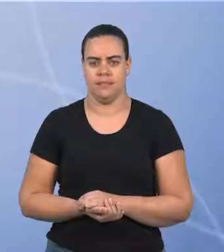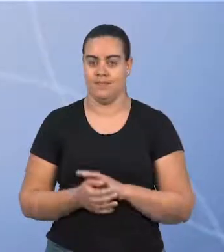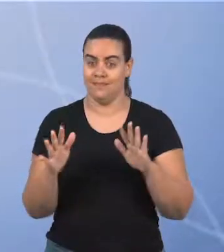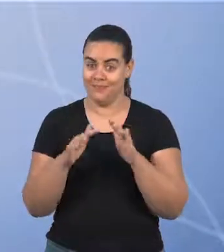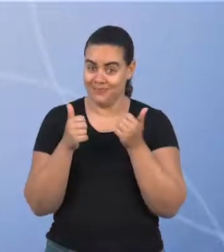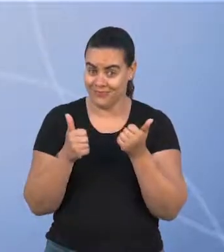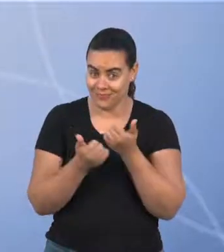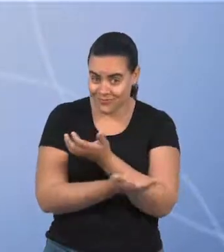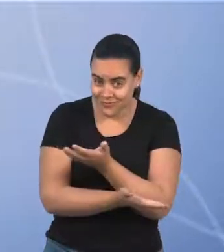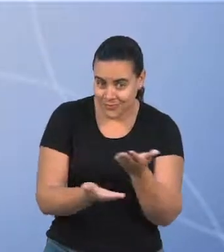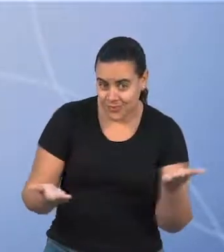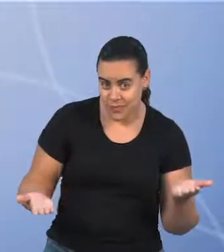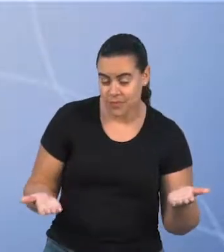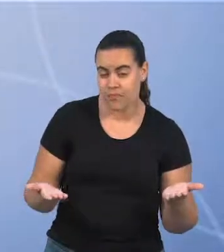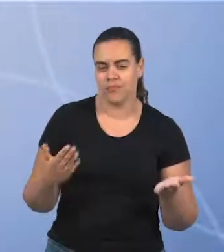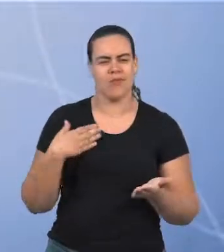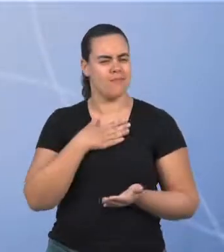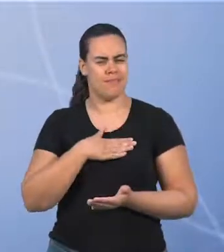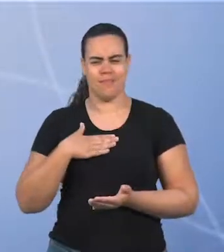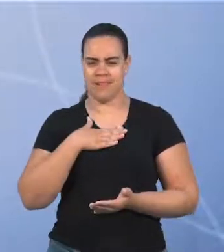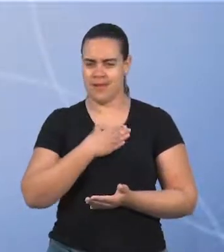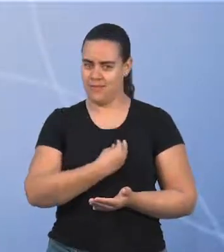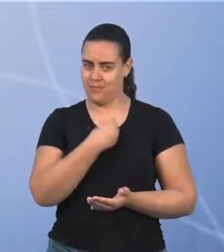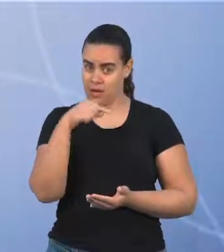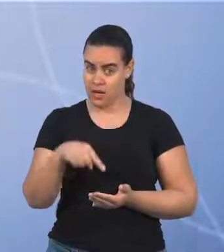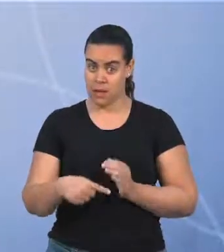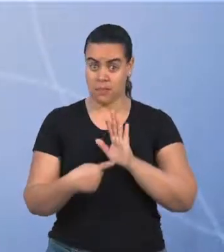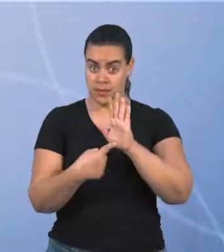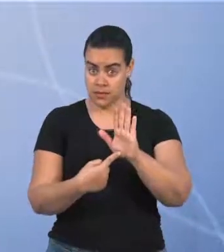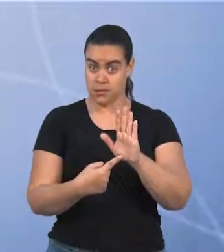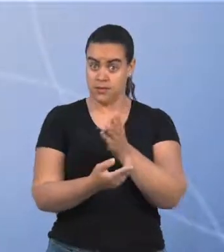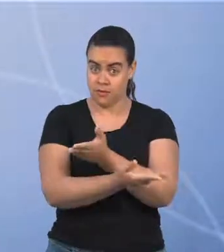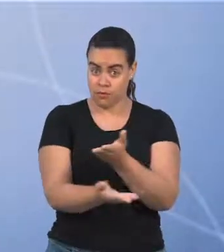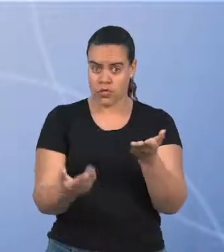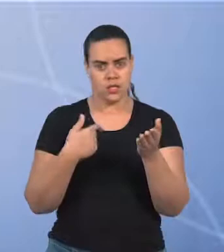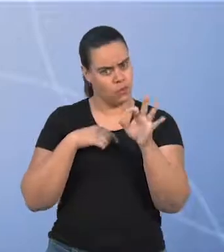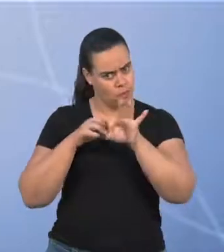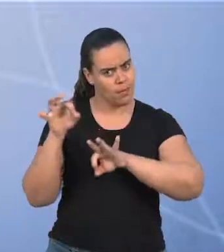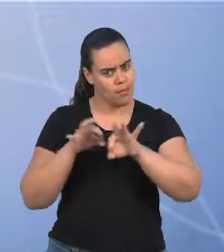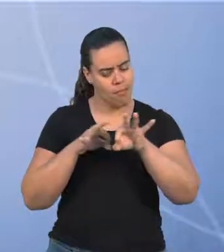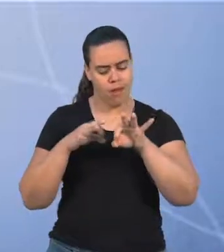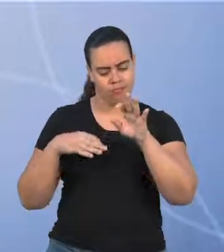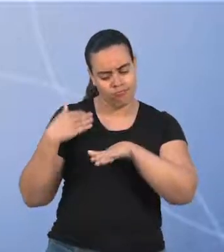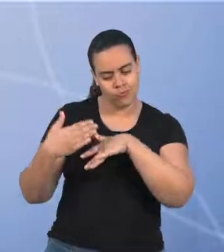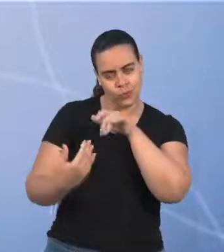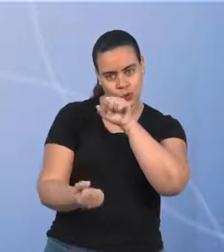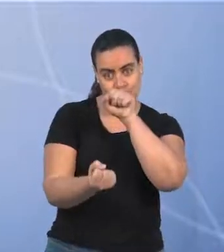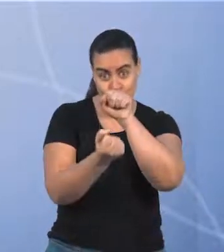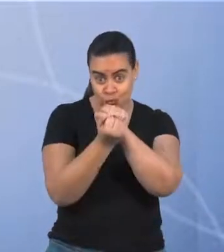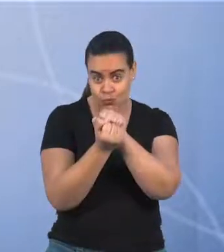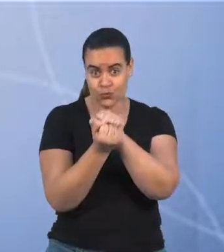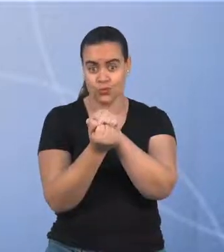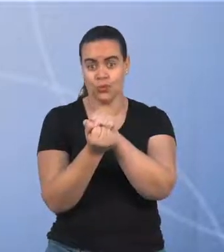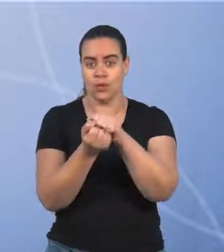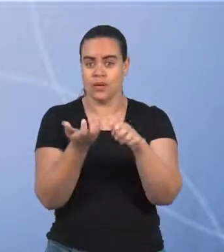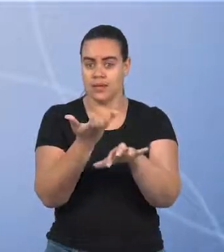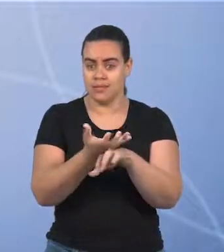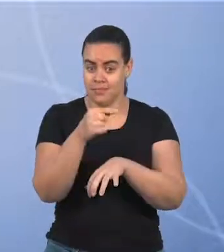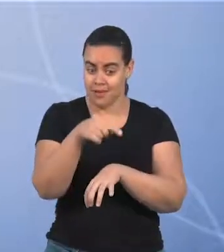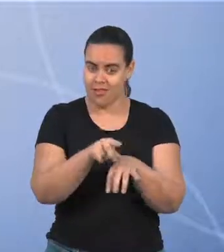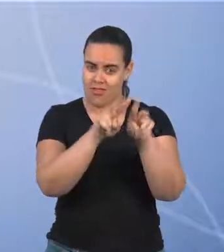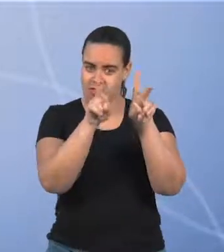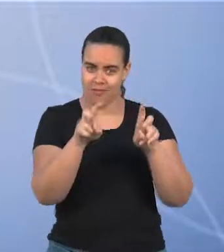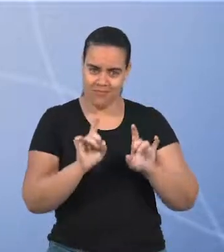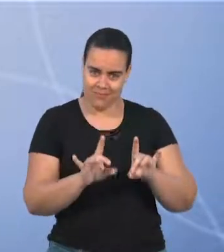Olá pessoal, é um prazer enorme estar aqui apresentando a vocês o que eu preparei para desenvolvermos juntos nesse componente de